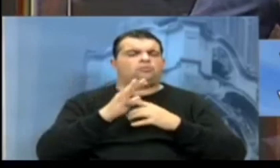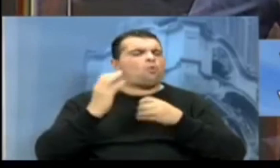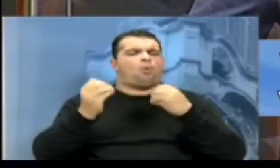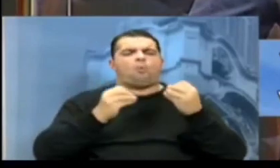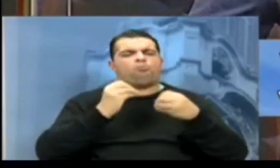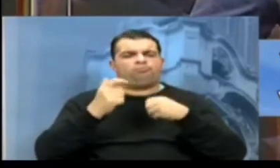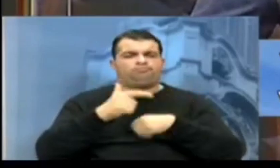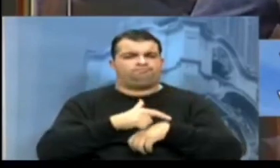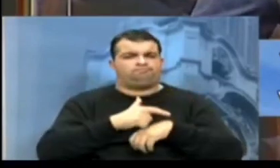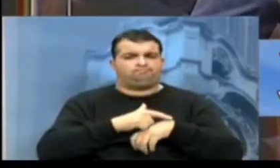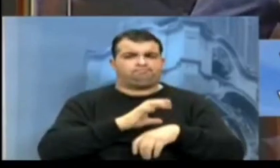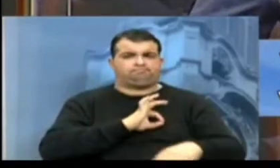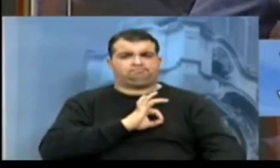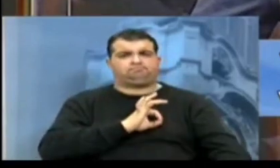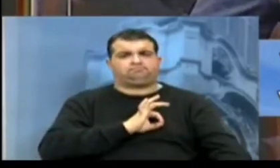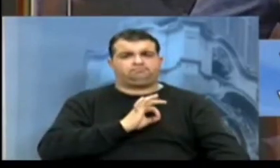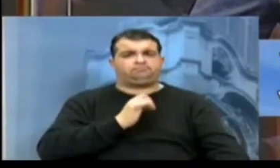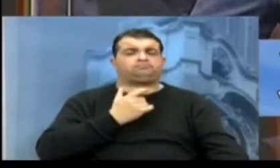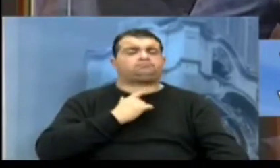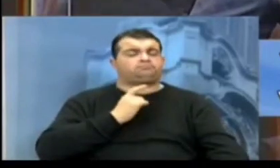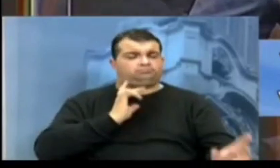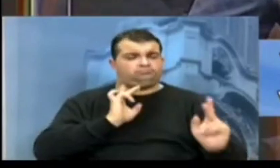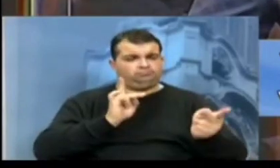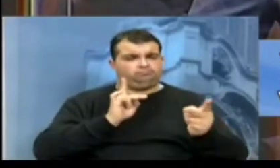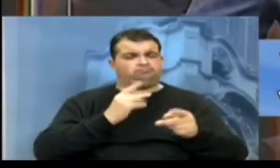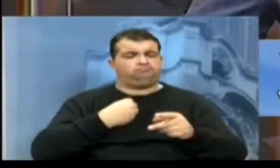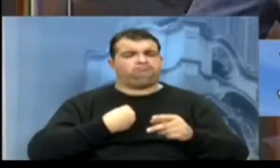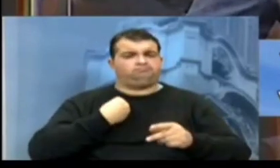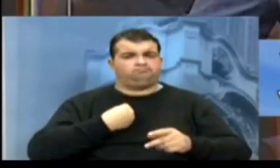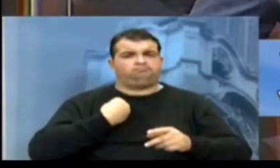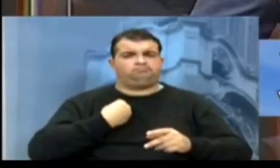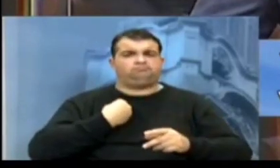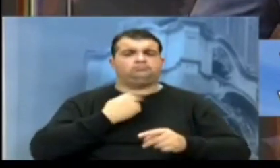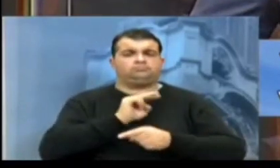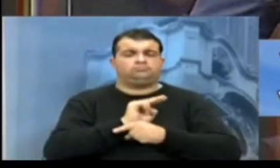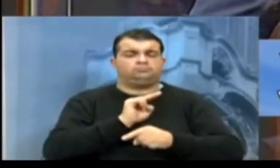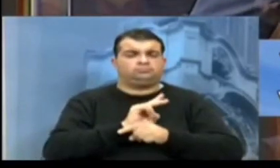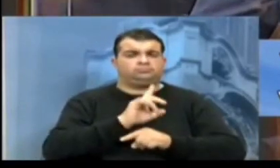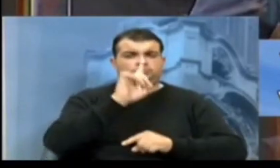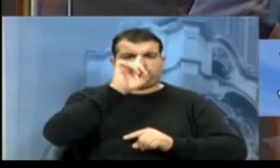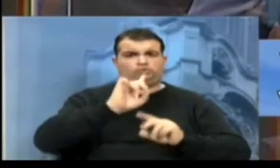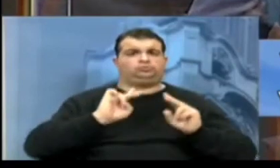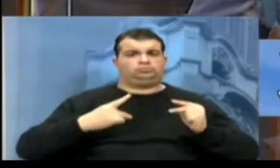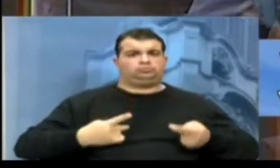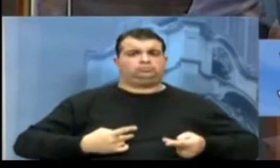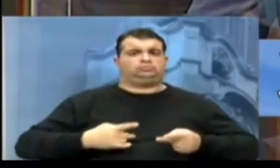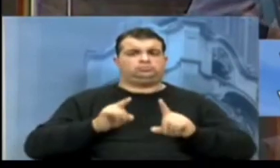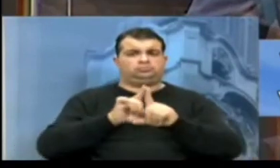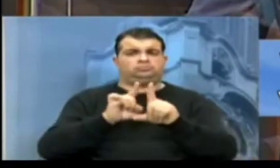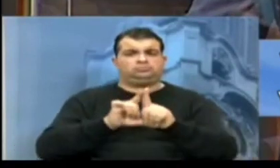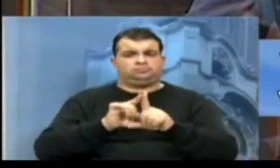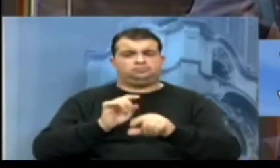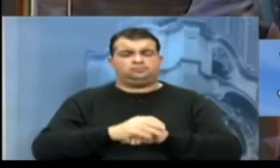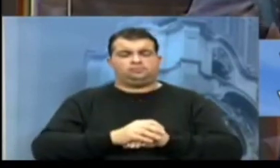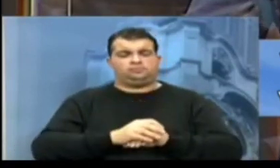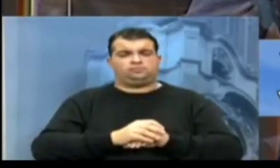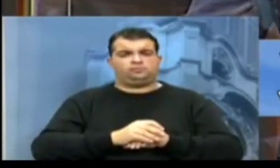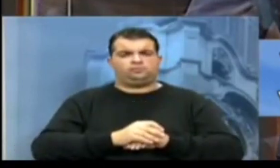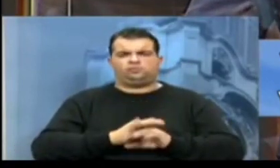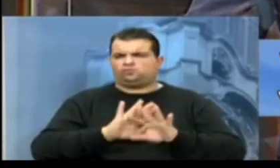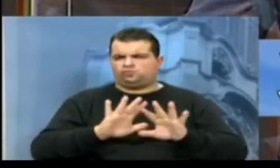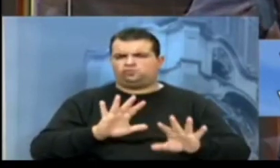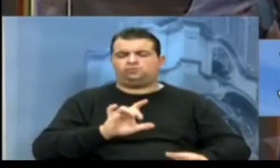que a polícia tem na manutenção da vida, na manutenção dos direitos humanos. E somente quem é